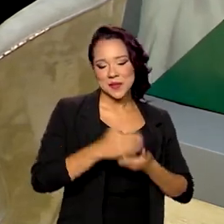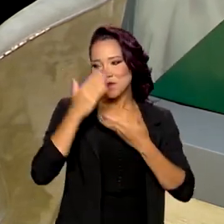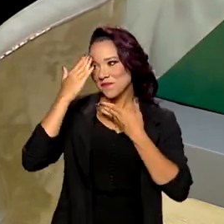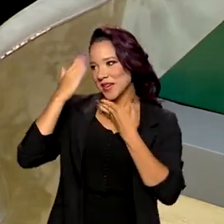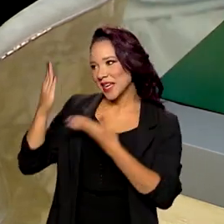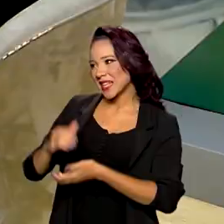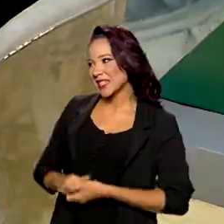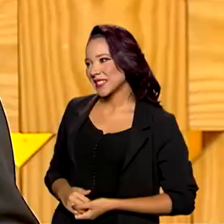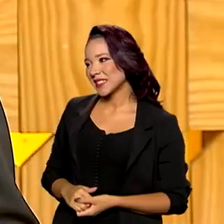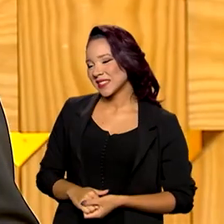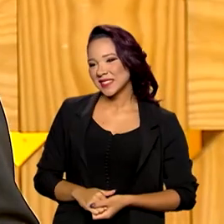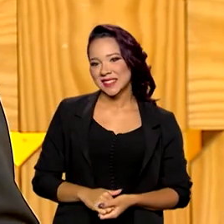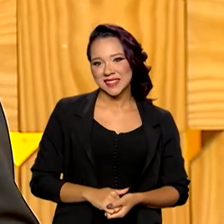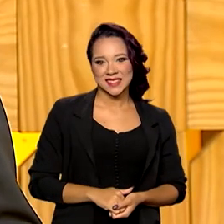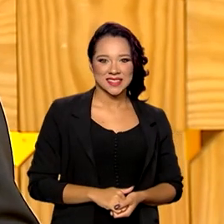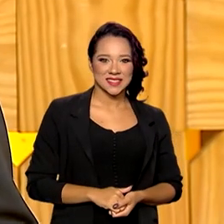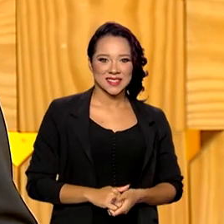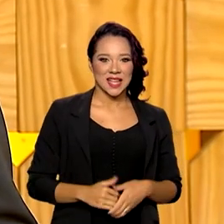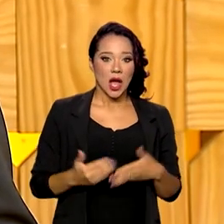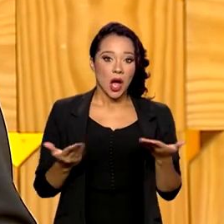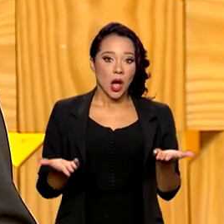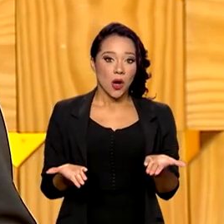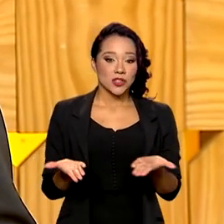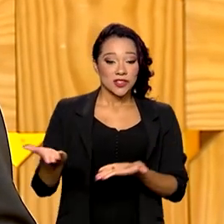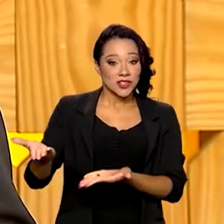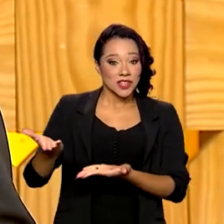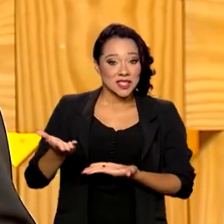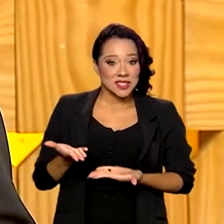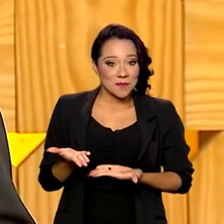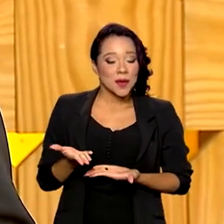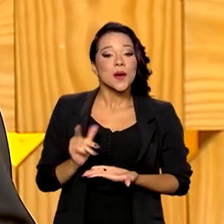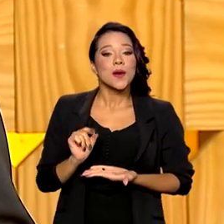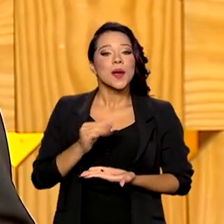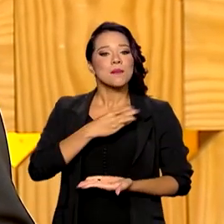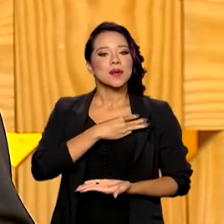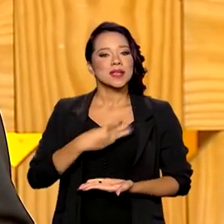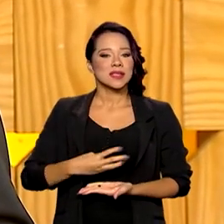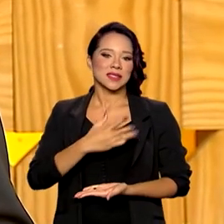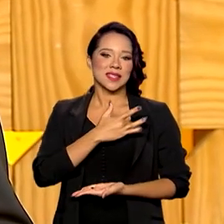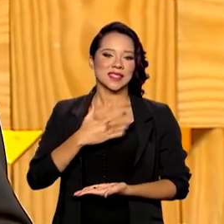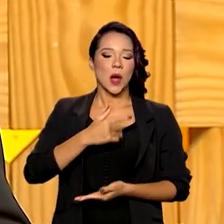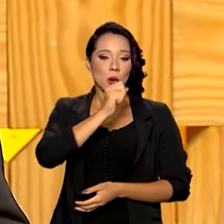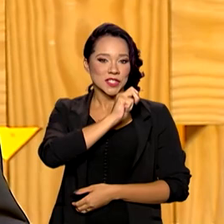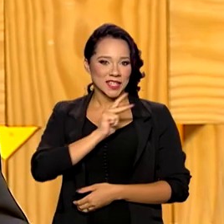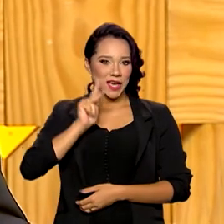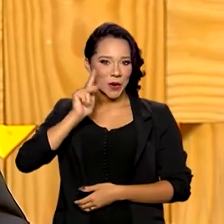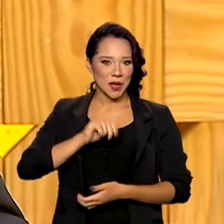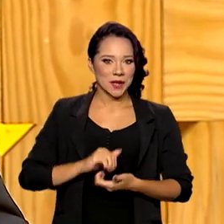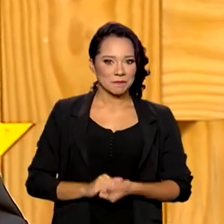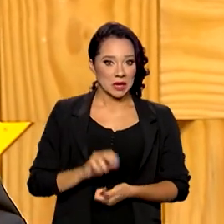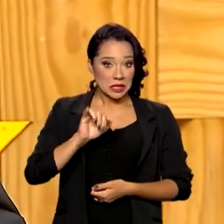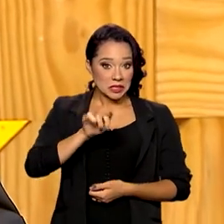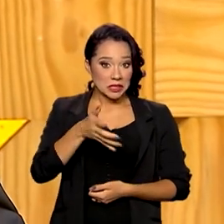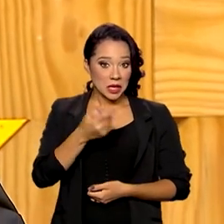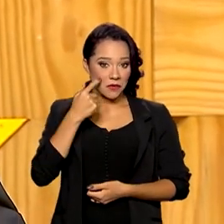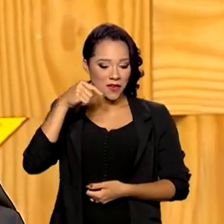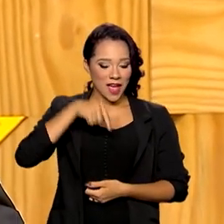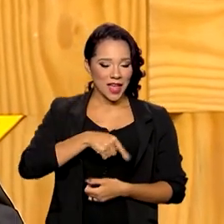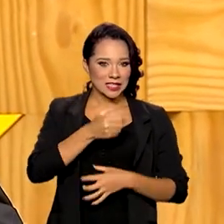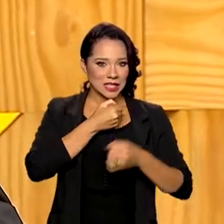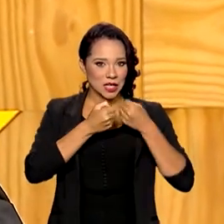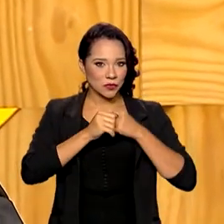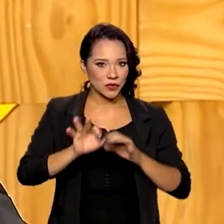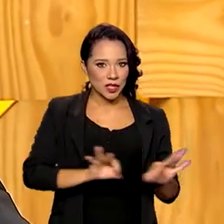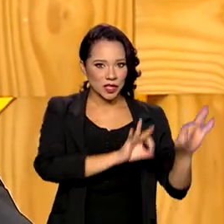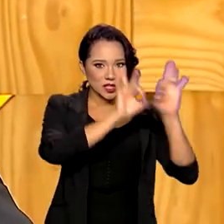obrigado, ministro. O Brasil em Pauta recebeu nesta edição o ministro da Saúde, Marcelo Queiroga. Se você quiser rever esta